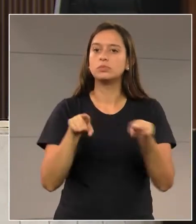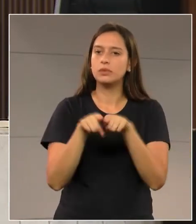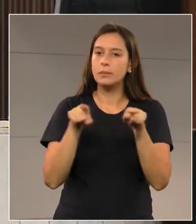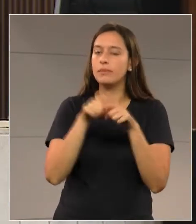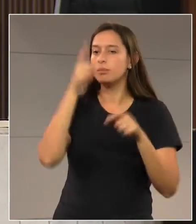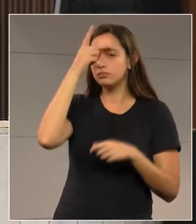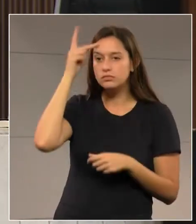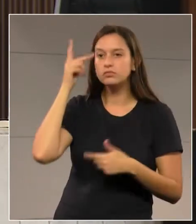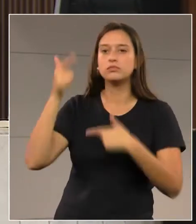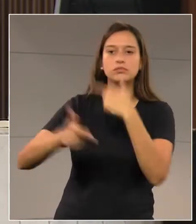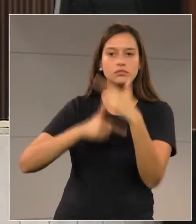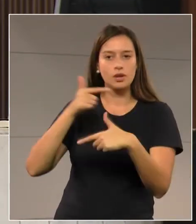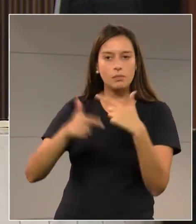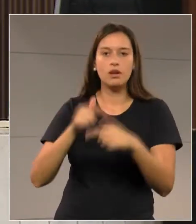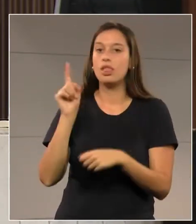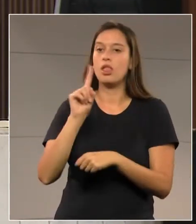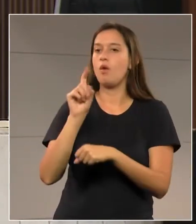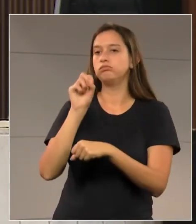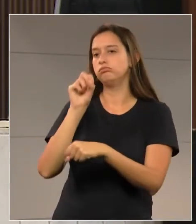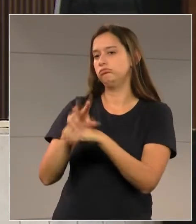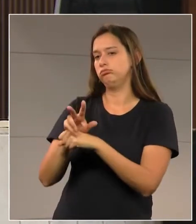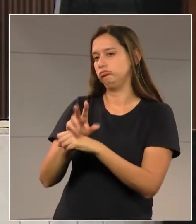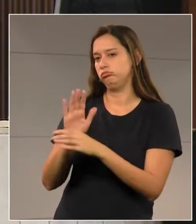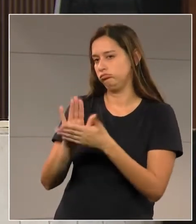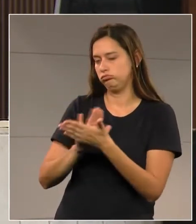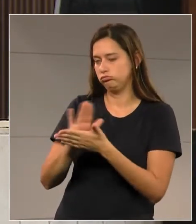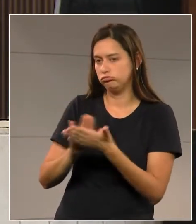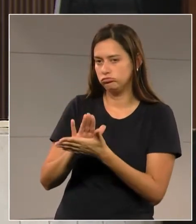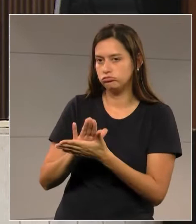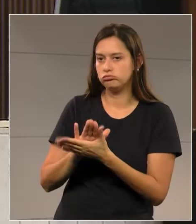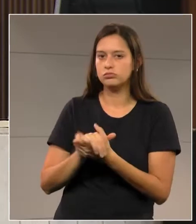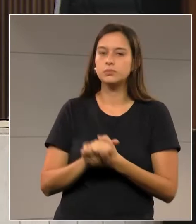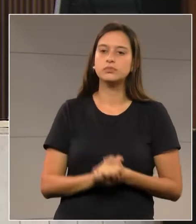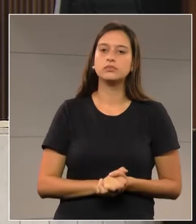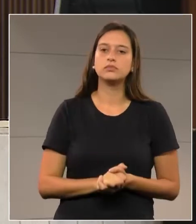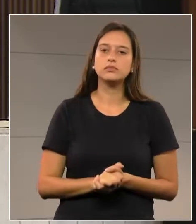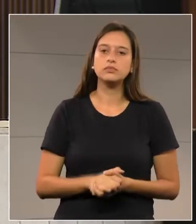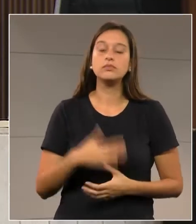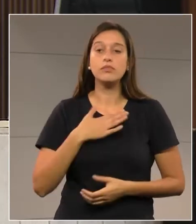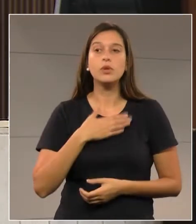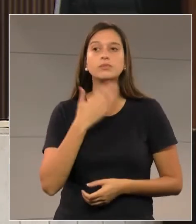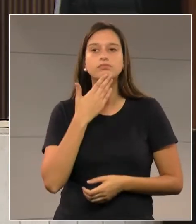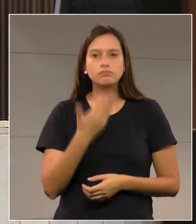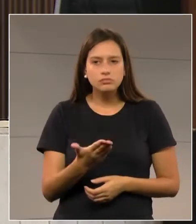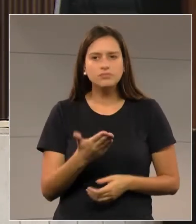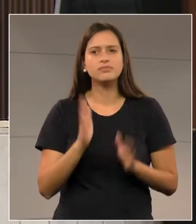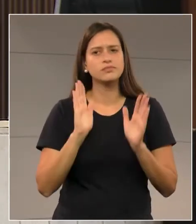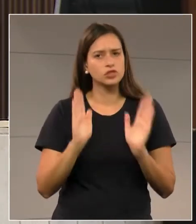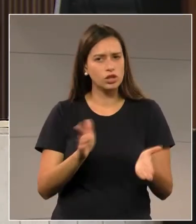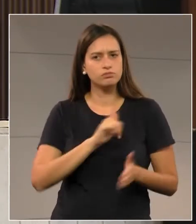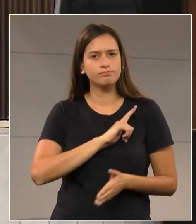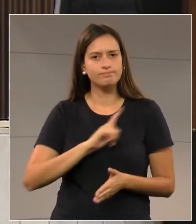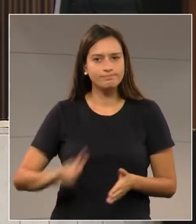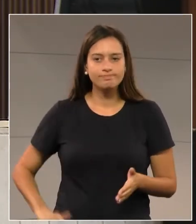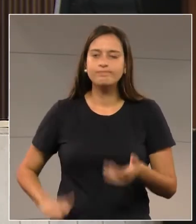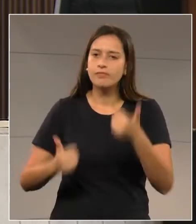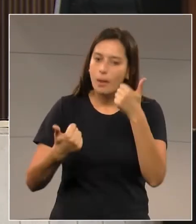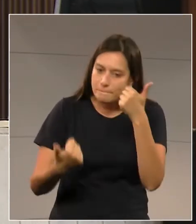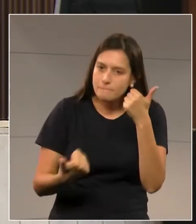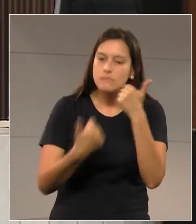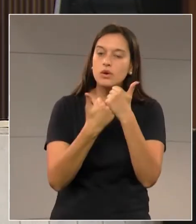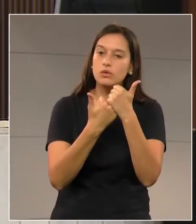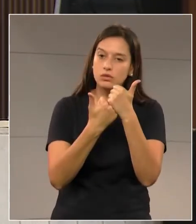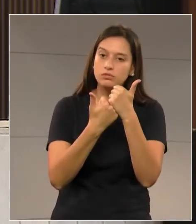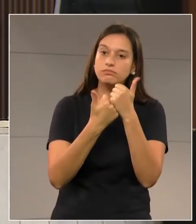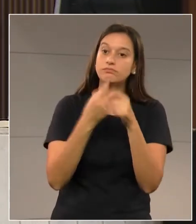e é claro que, com o decreto, nós vamos pedir, e já estamos solicitando do governo do Estado, um apoio para as famílias que